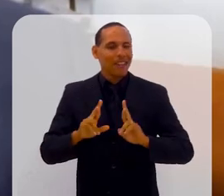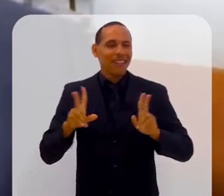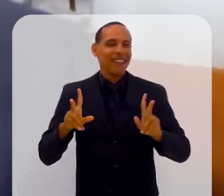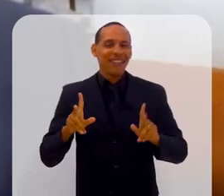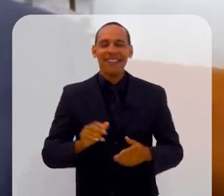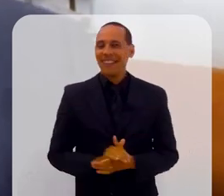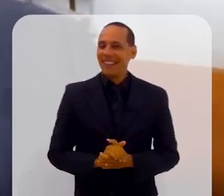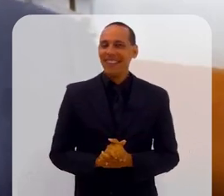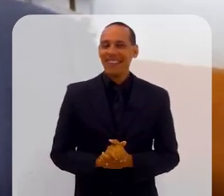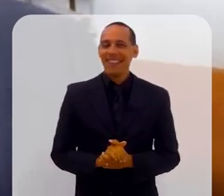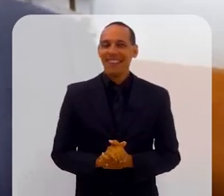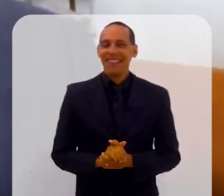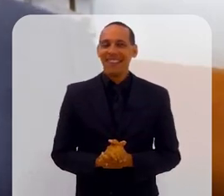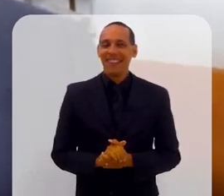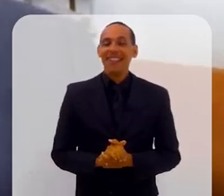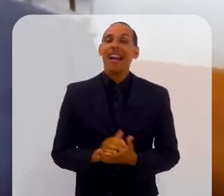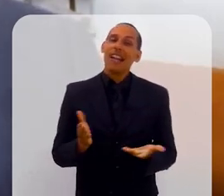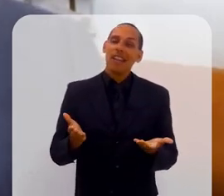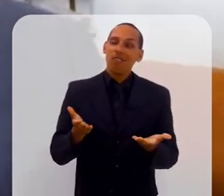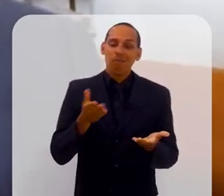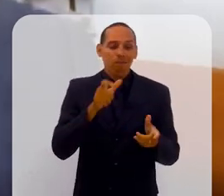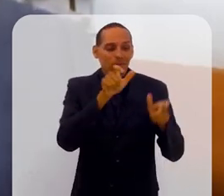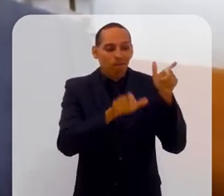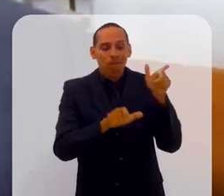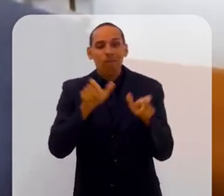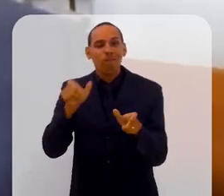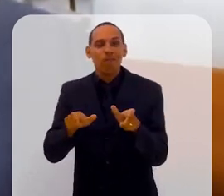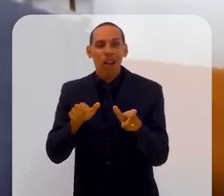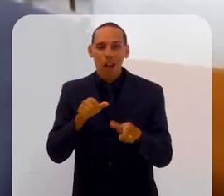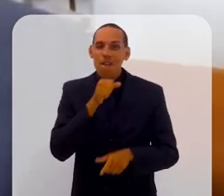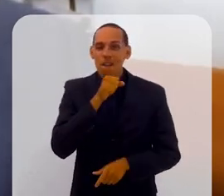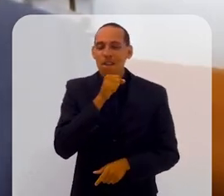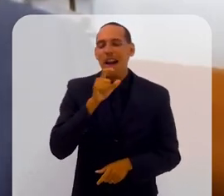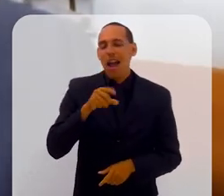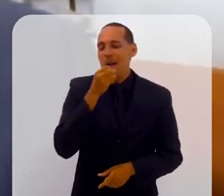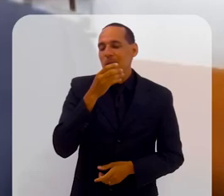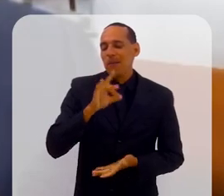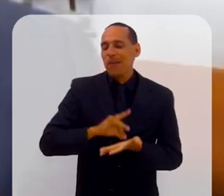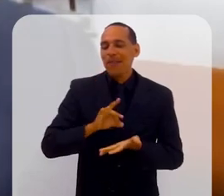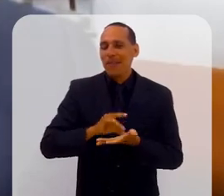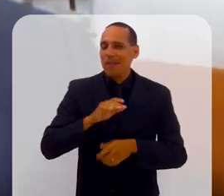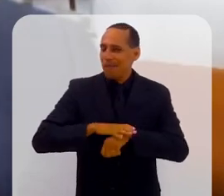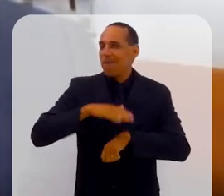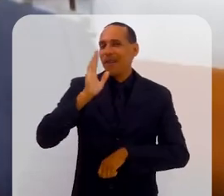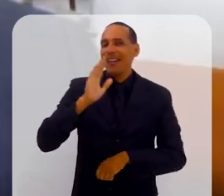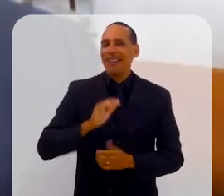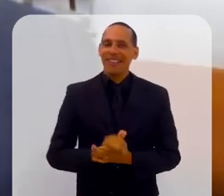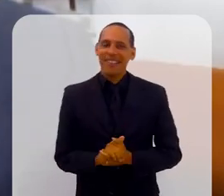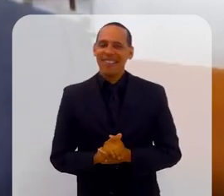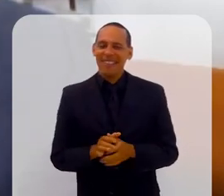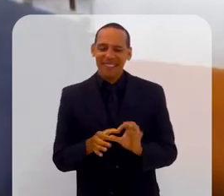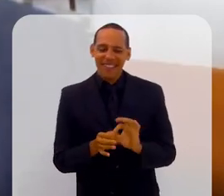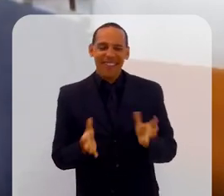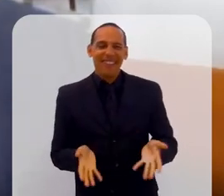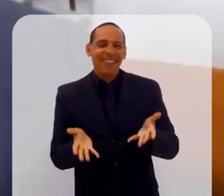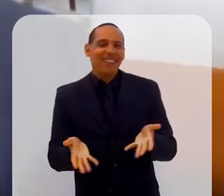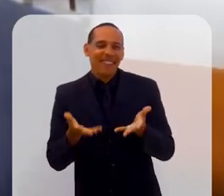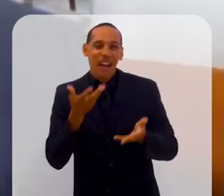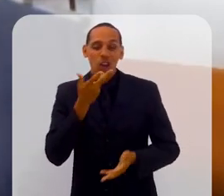avós. Eu acho que tem isso que você coloca, eles são mais benevolentes e deixam as